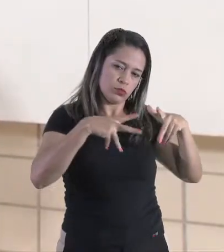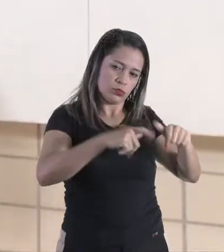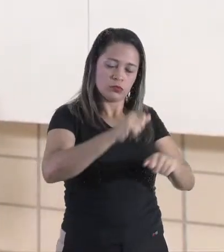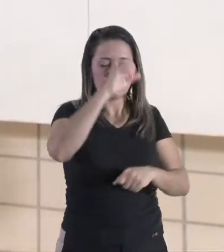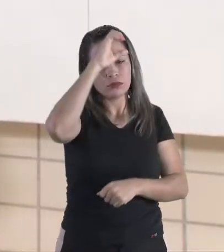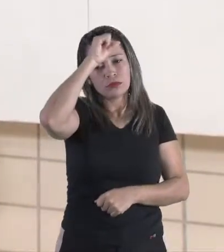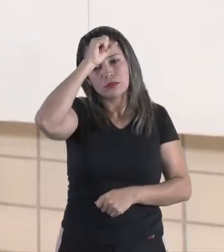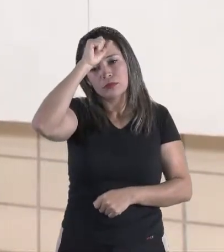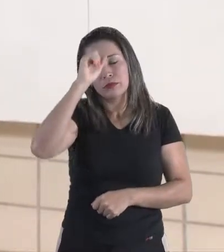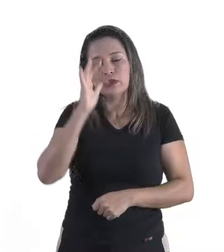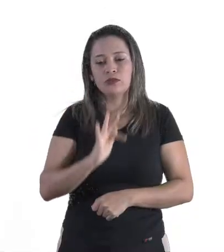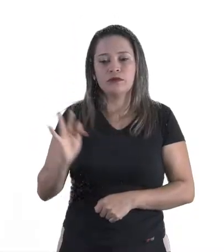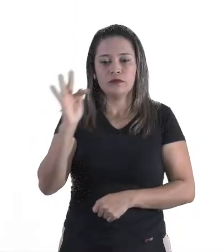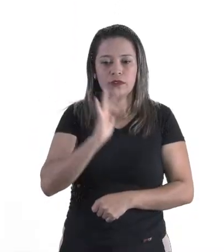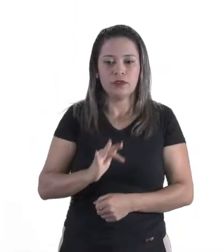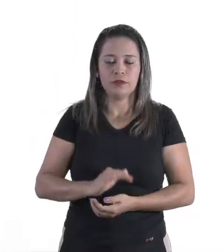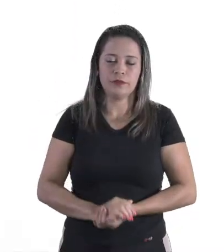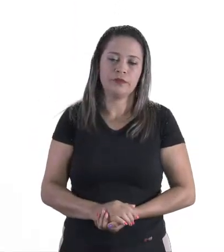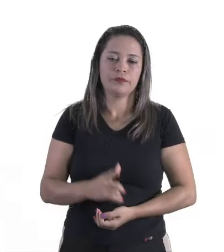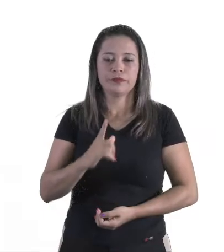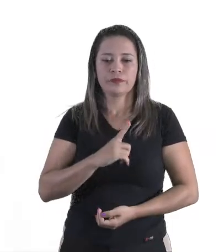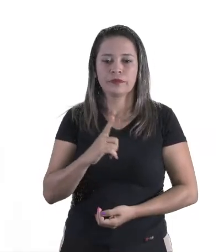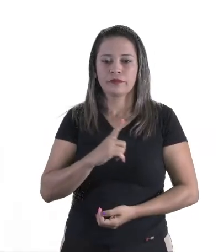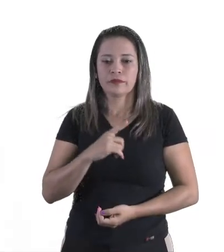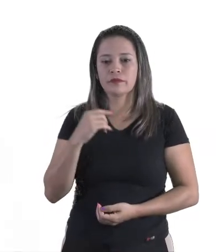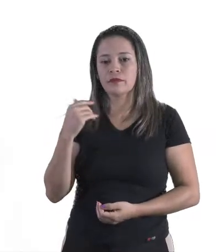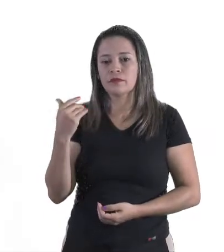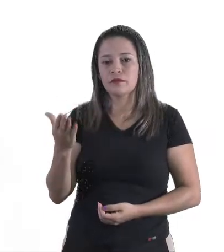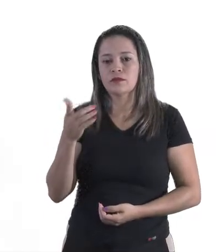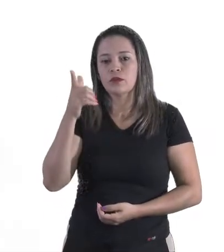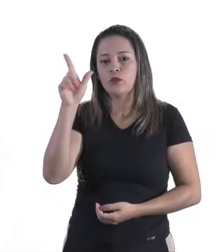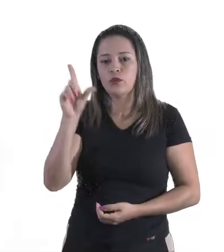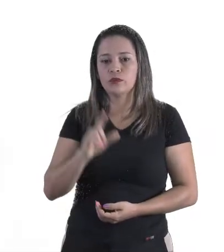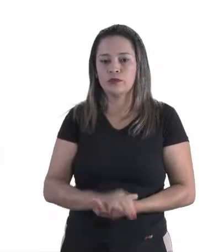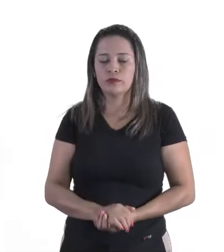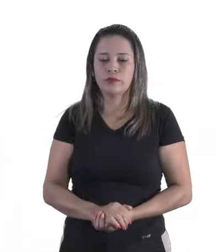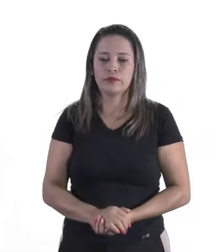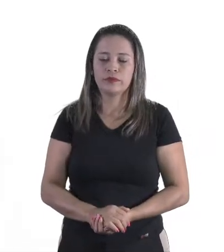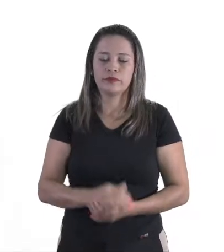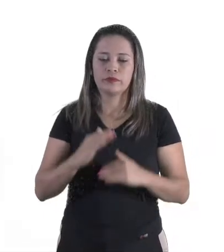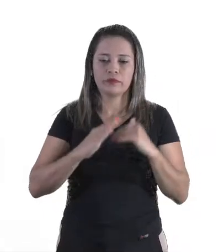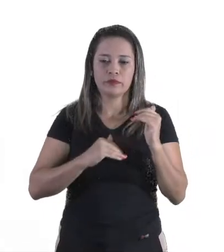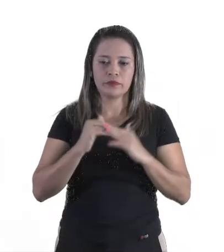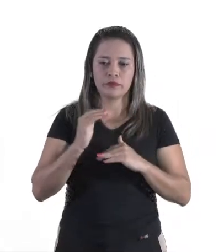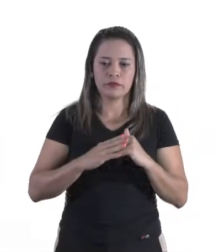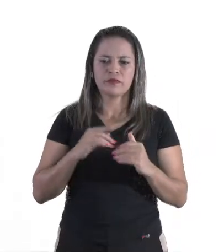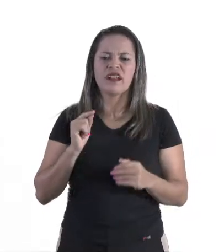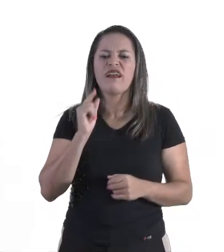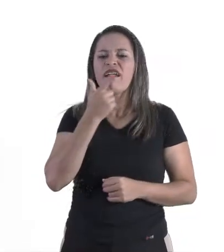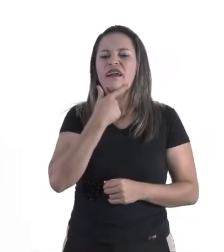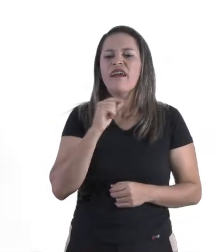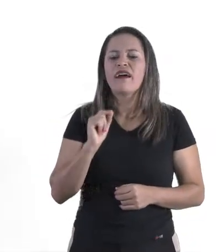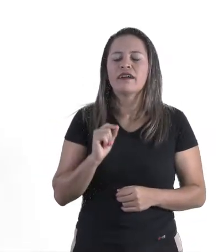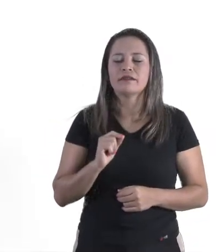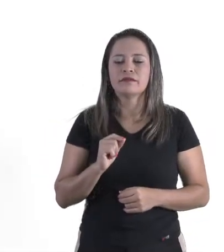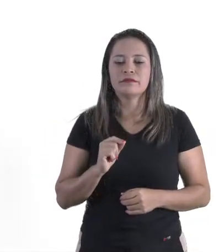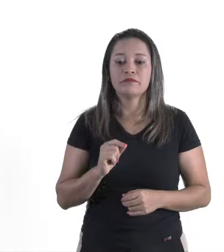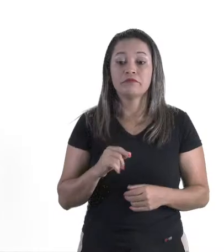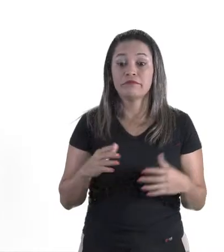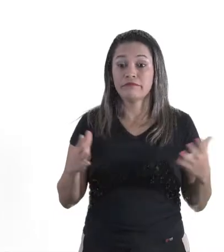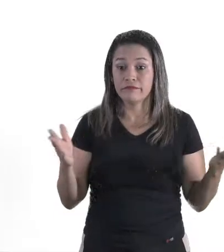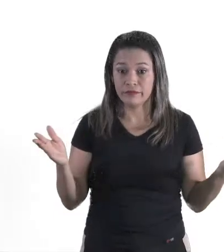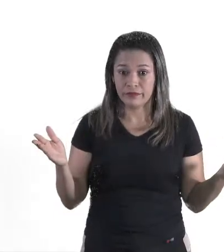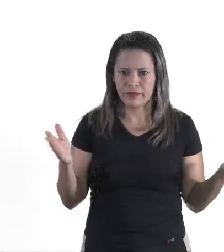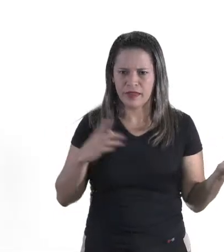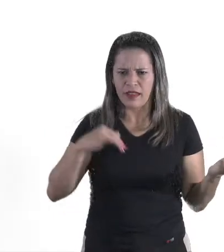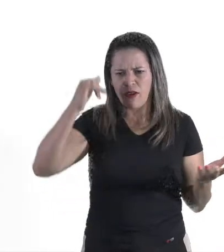aprendeu na faculdade. Nós temos aí um outro profissional. Quem é esse? Tem